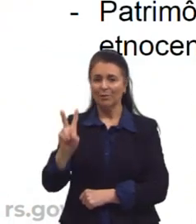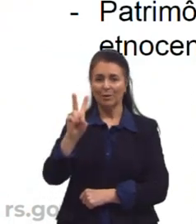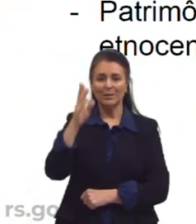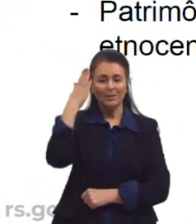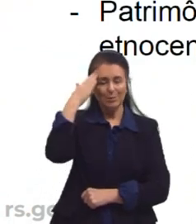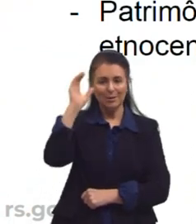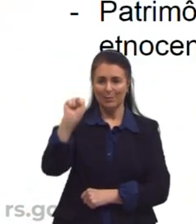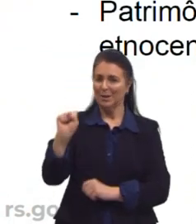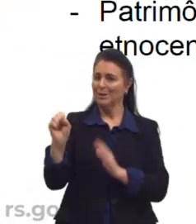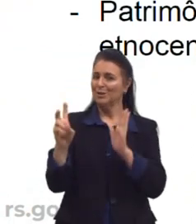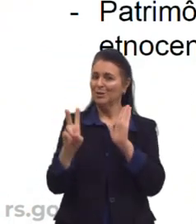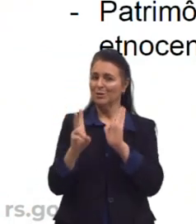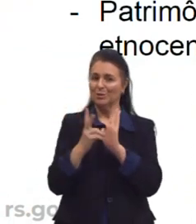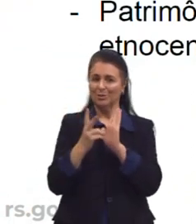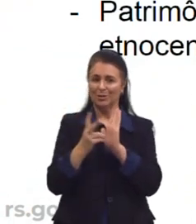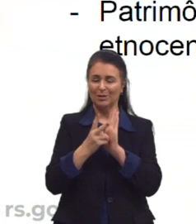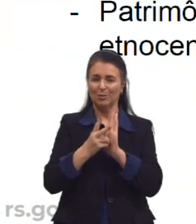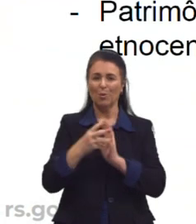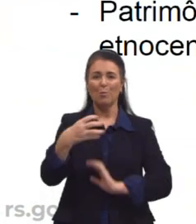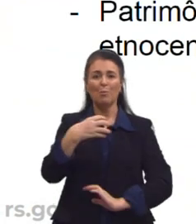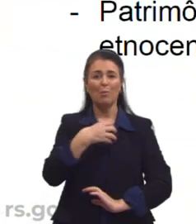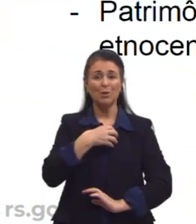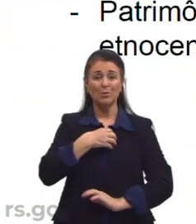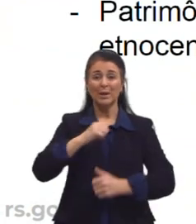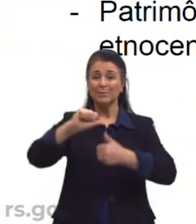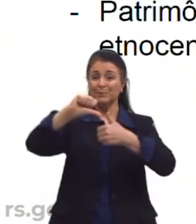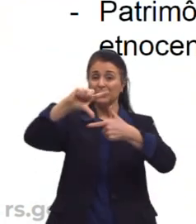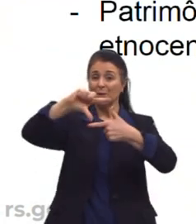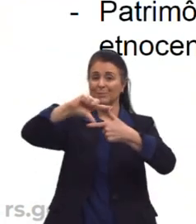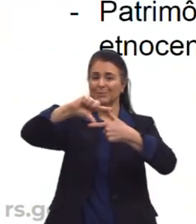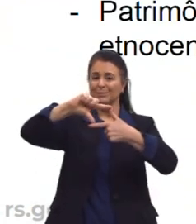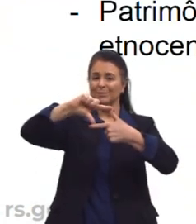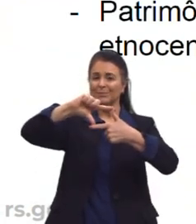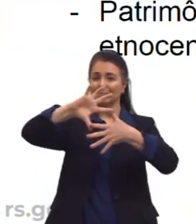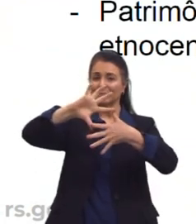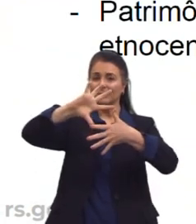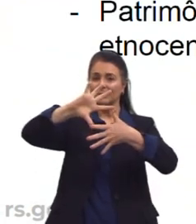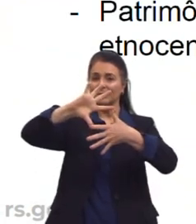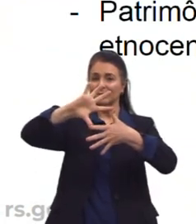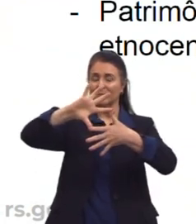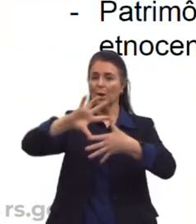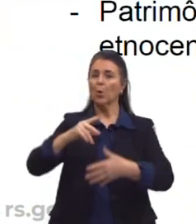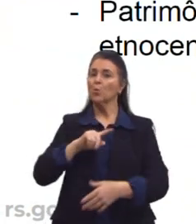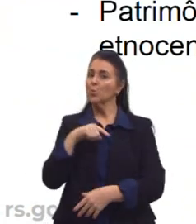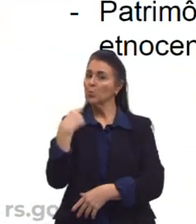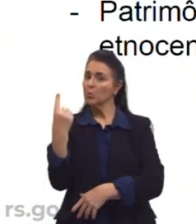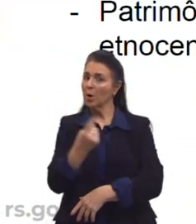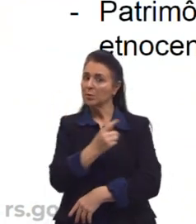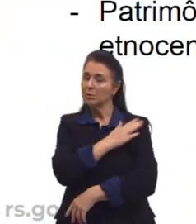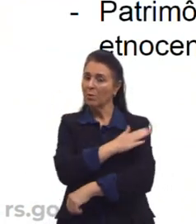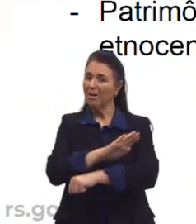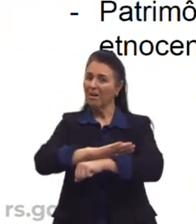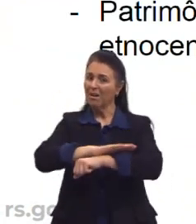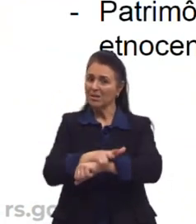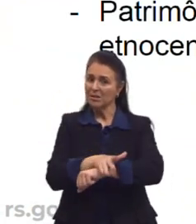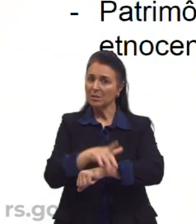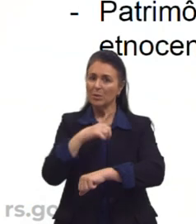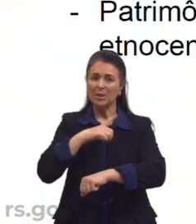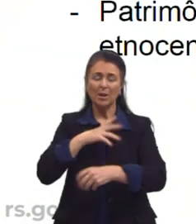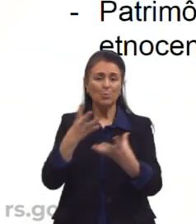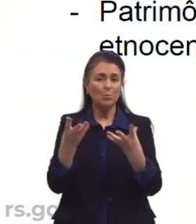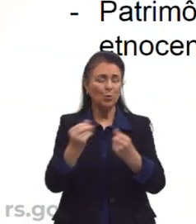demonstra? O nosso etnocentrismo e demonstra um pouco desse racismo. Existe, sim, muito